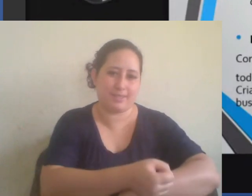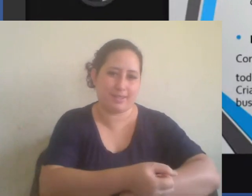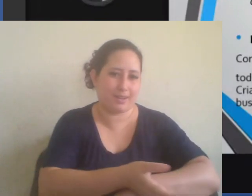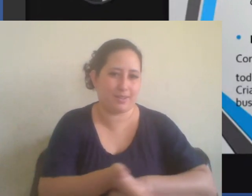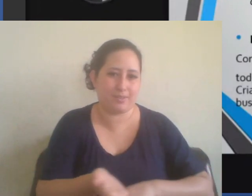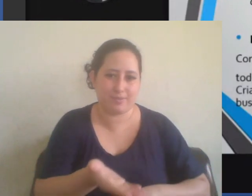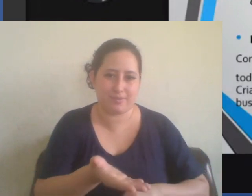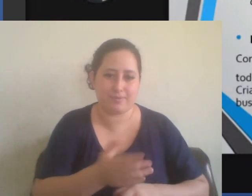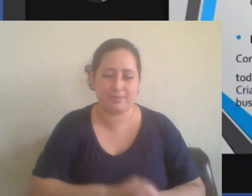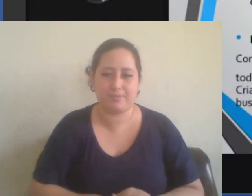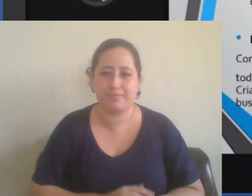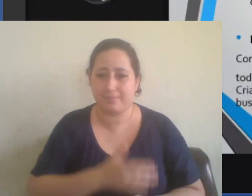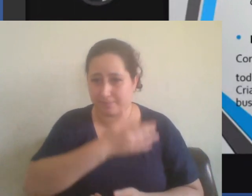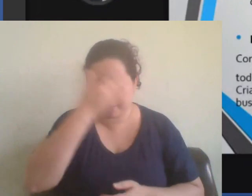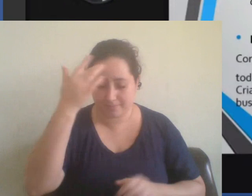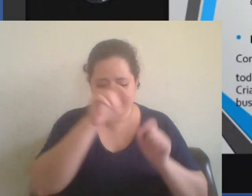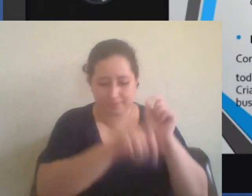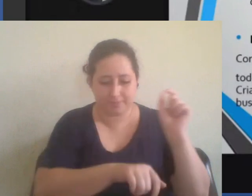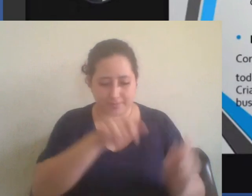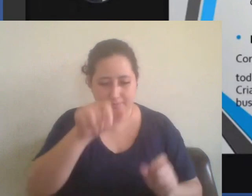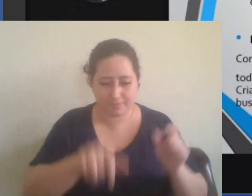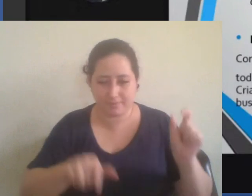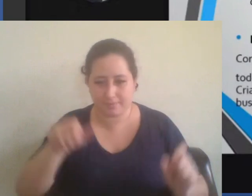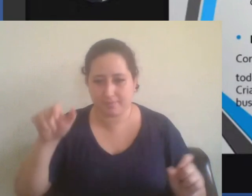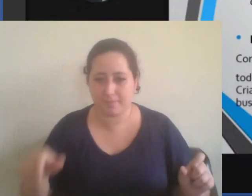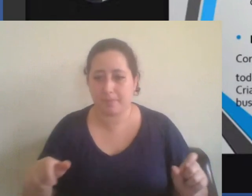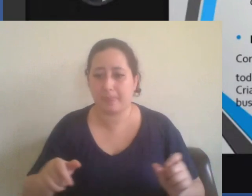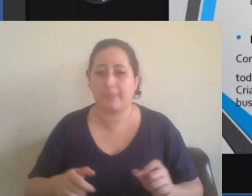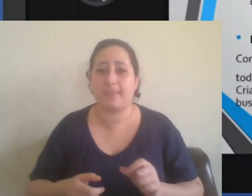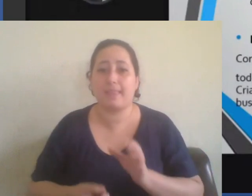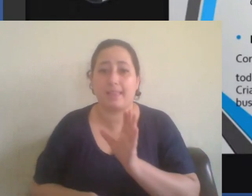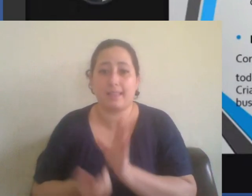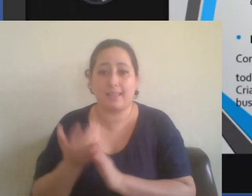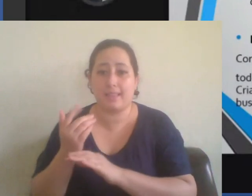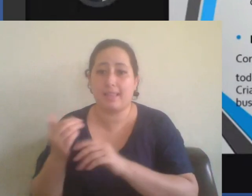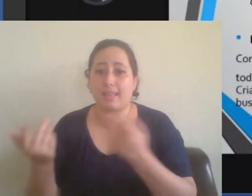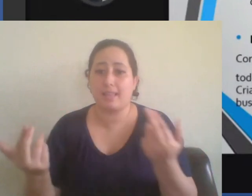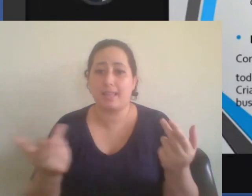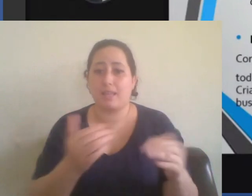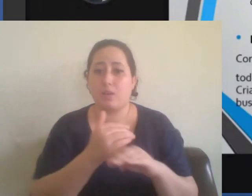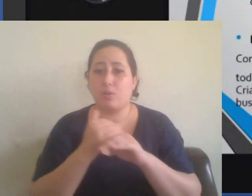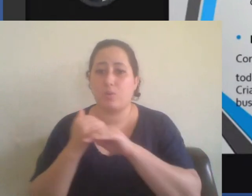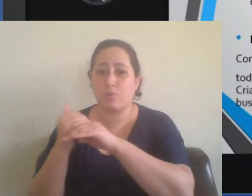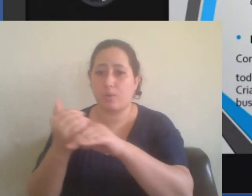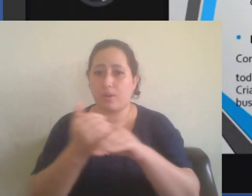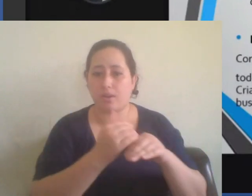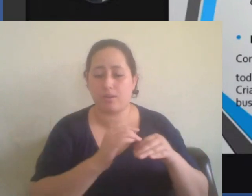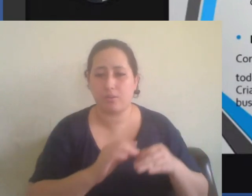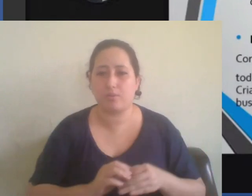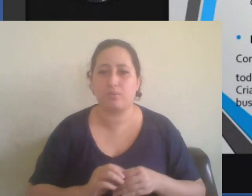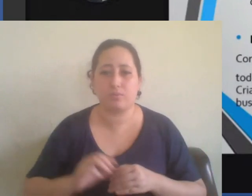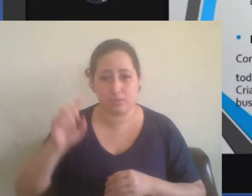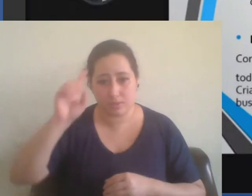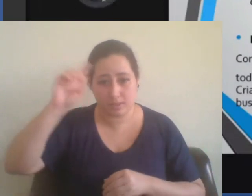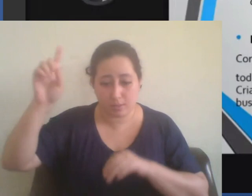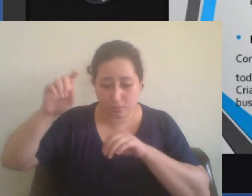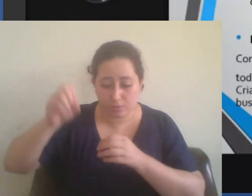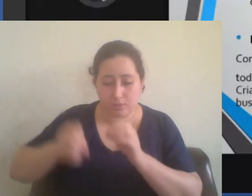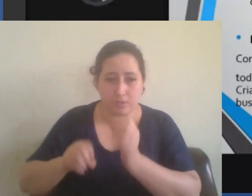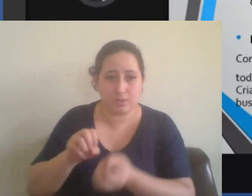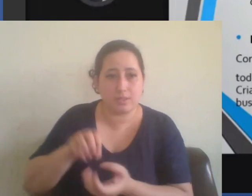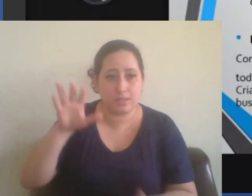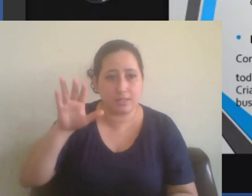Todos os homens foram criados iguais e dotados de liberdade pelo criador de